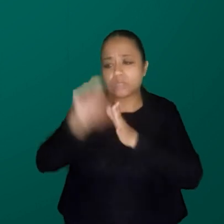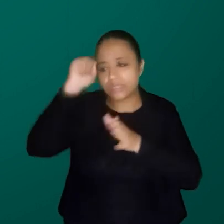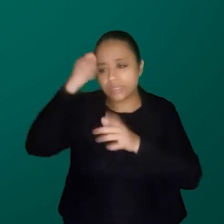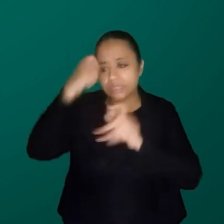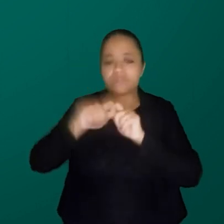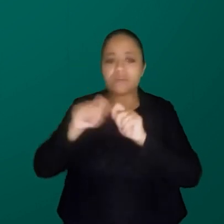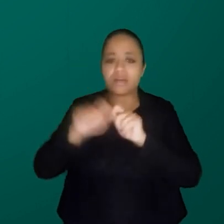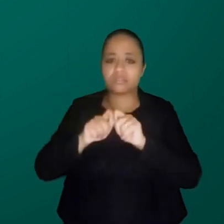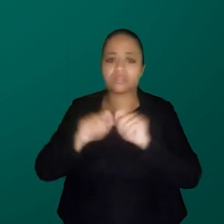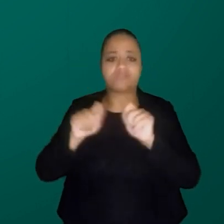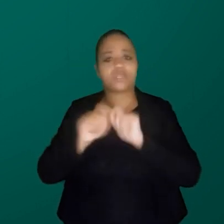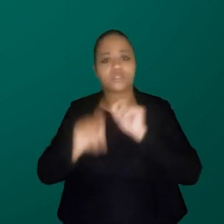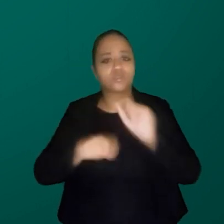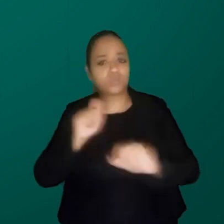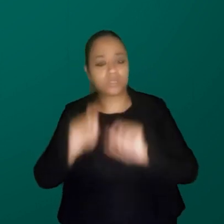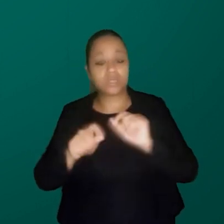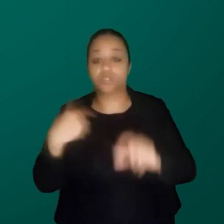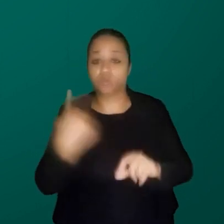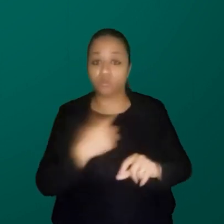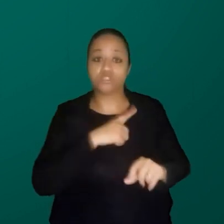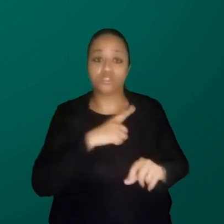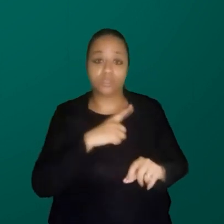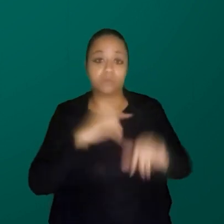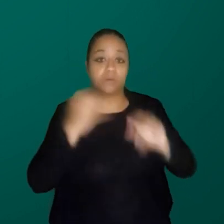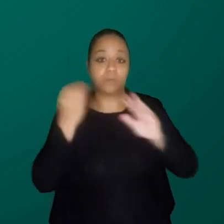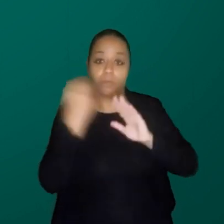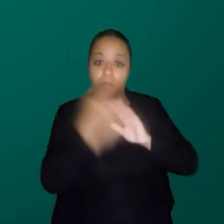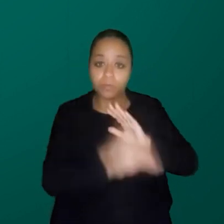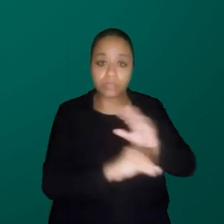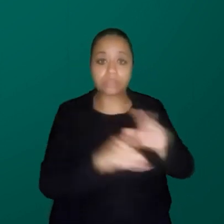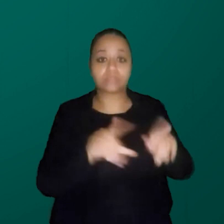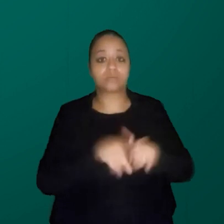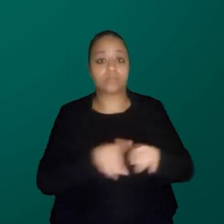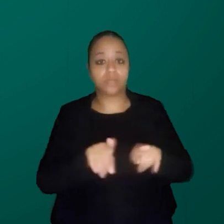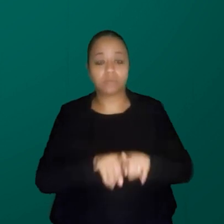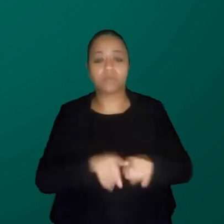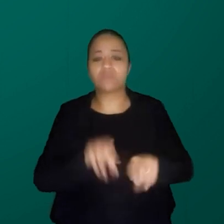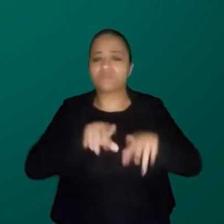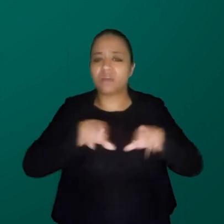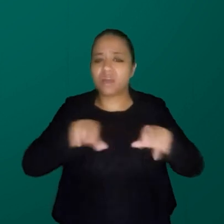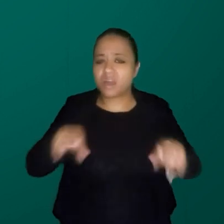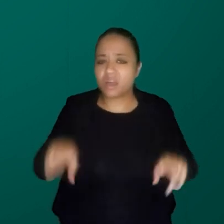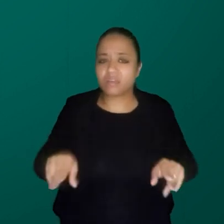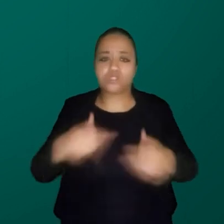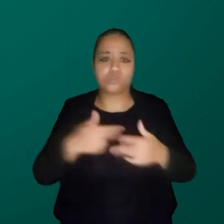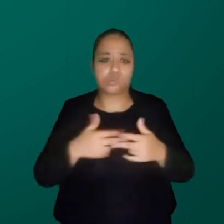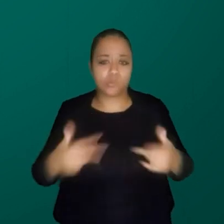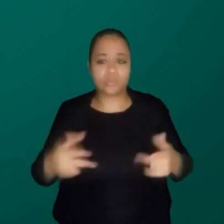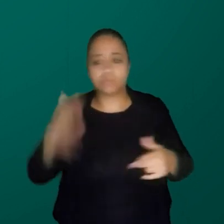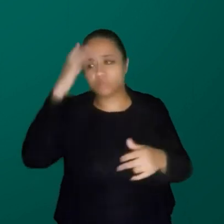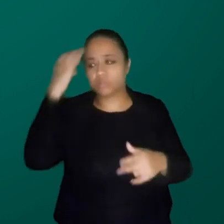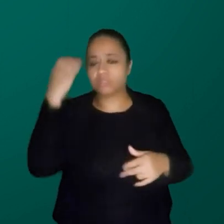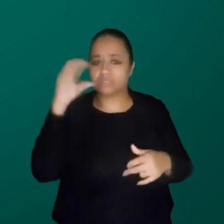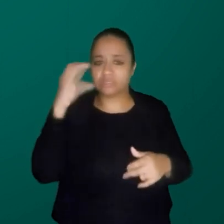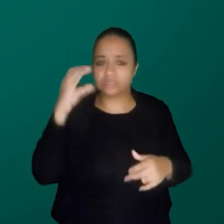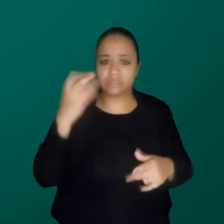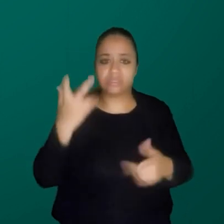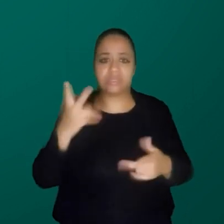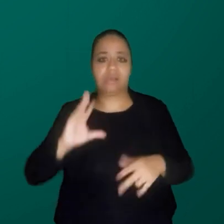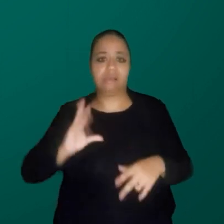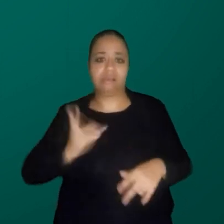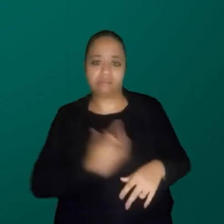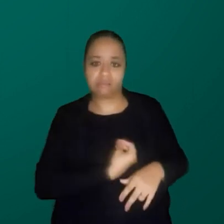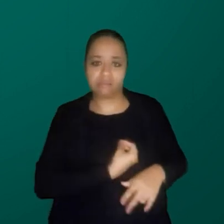e o que elas fazem. Então, gente tem esse tipo de publicação, tem, assim, várias séries, teve cientistas transnegras, dica